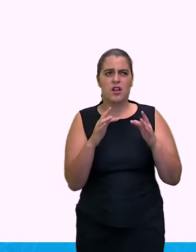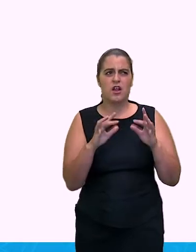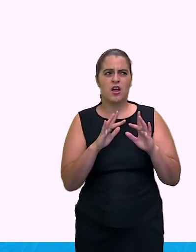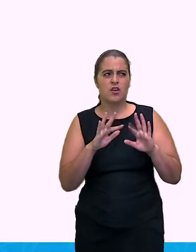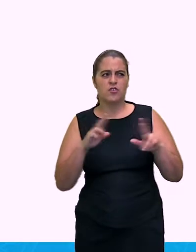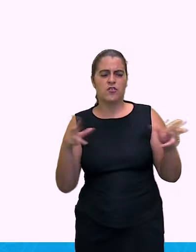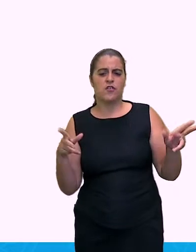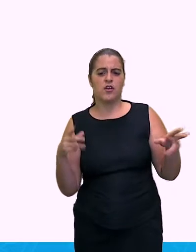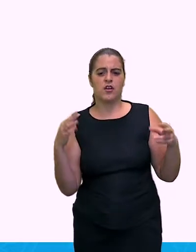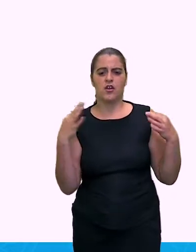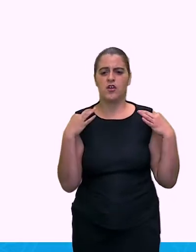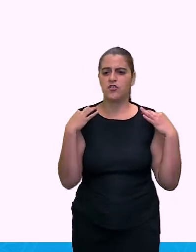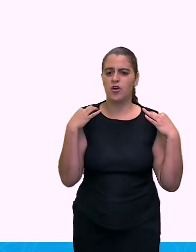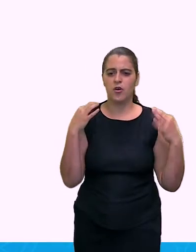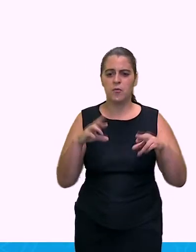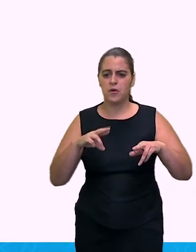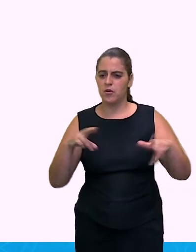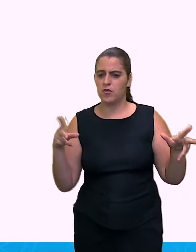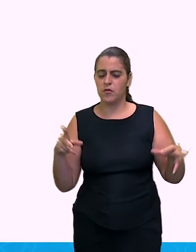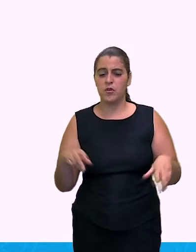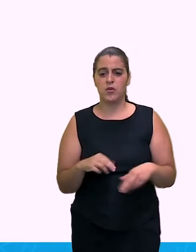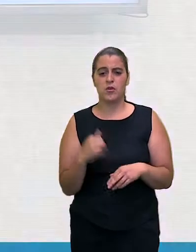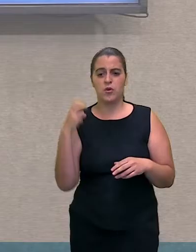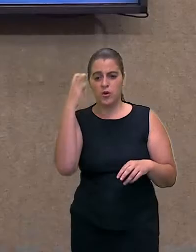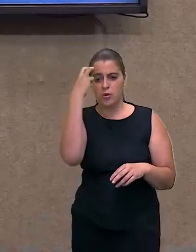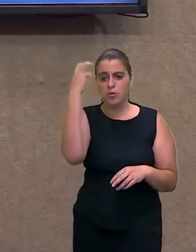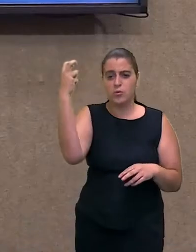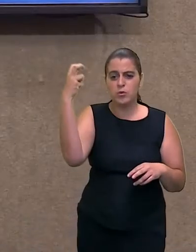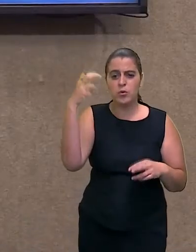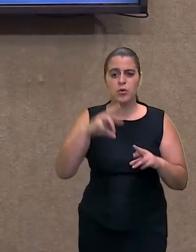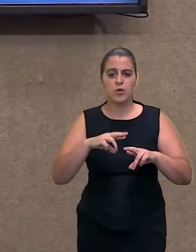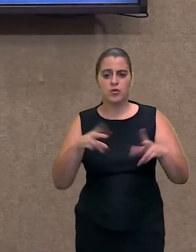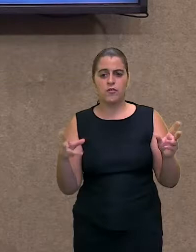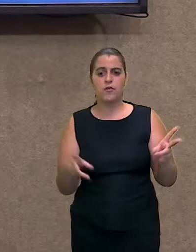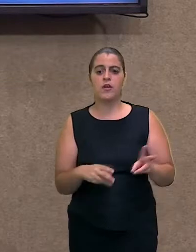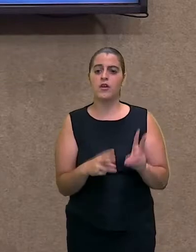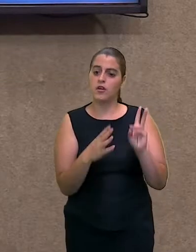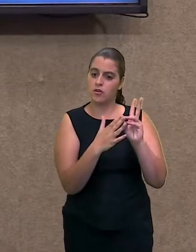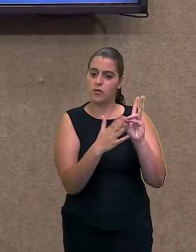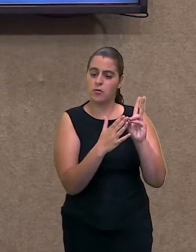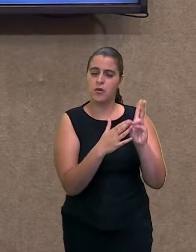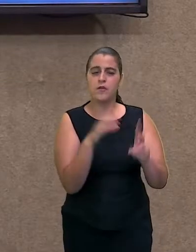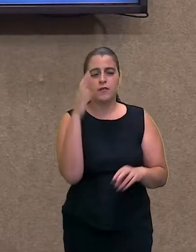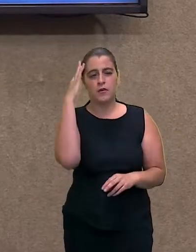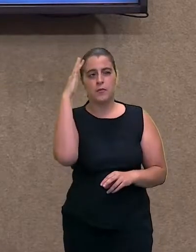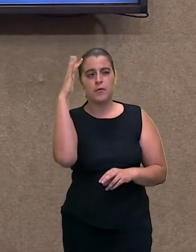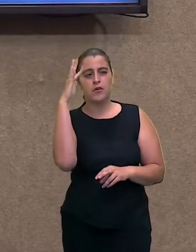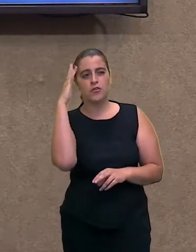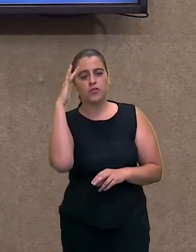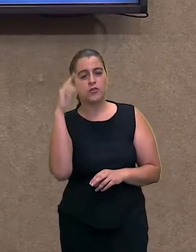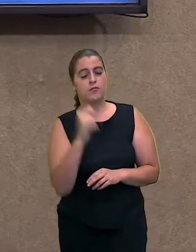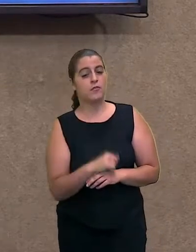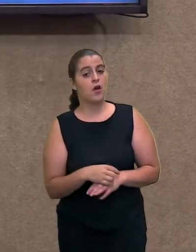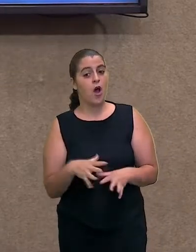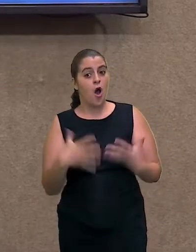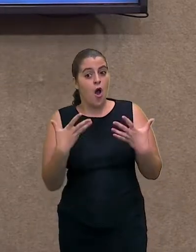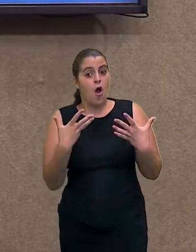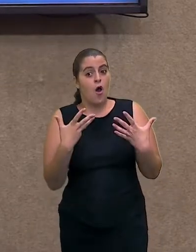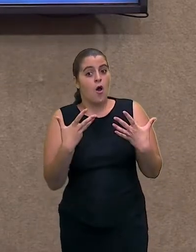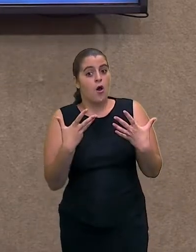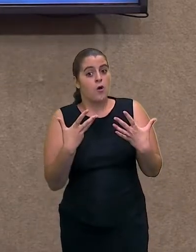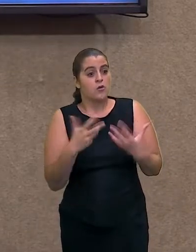vestir, de se comportar, tudo era diferente para o índio. Eu fico imaginando, assim, que eles devem ter ficado